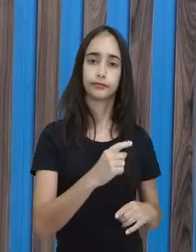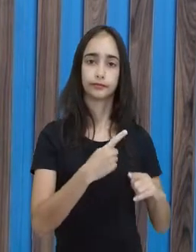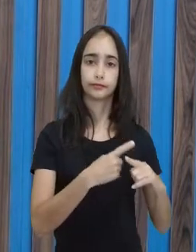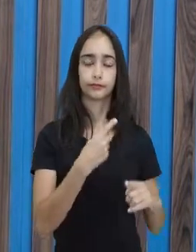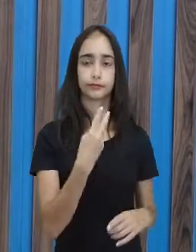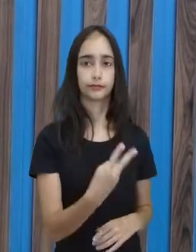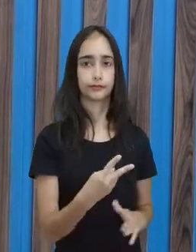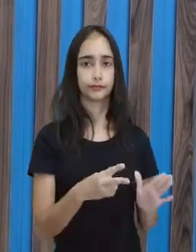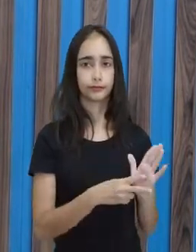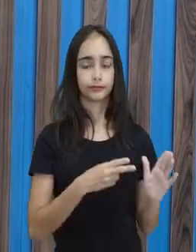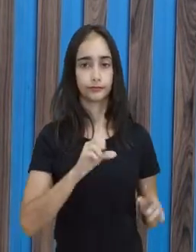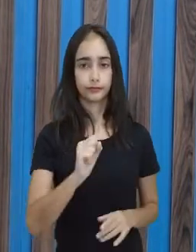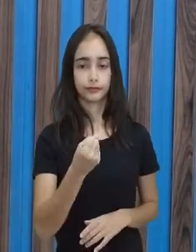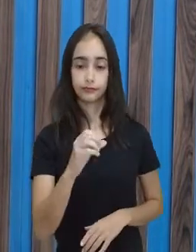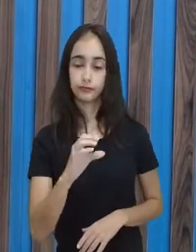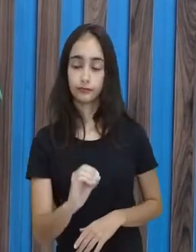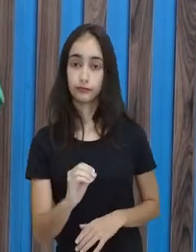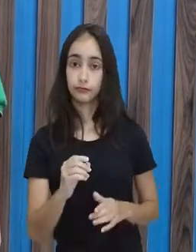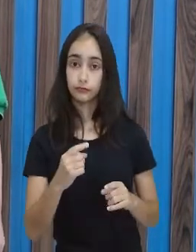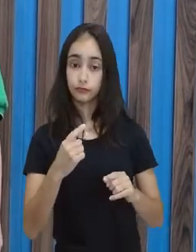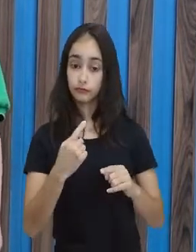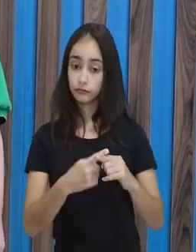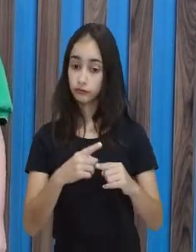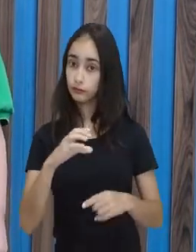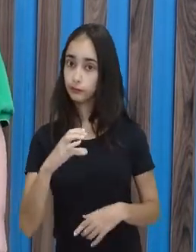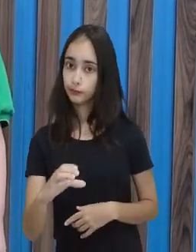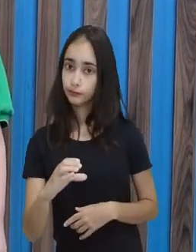igual a 80 vezes 6. O é eu vou fazer?